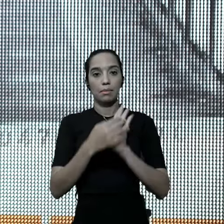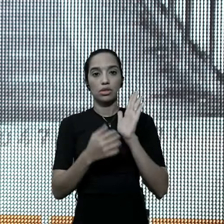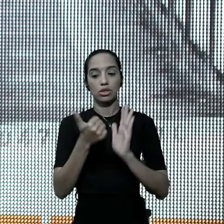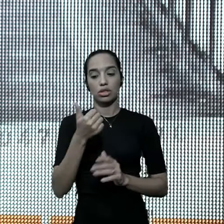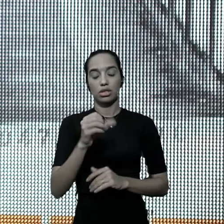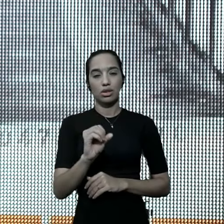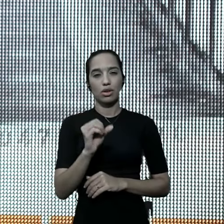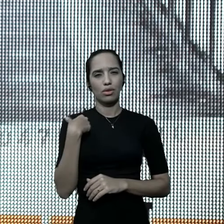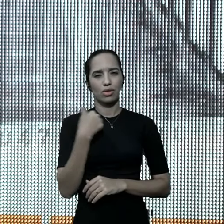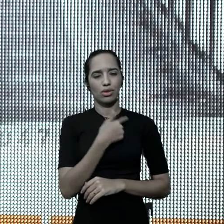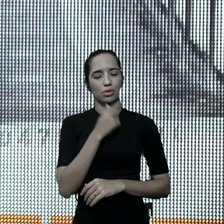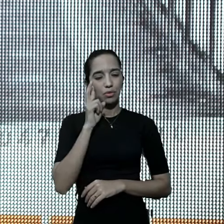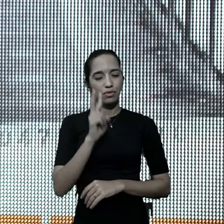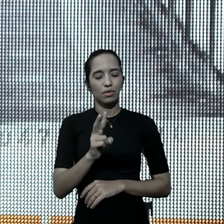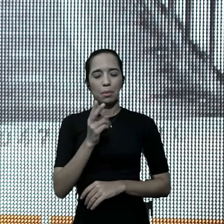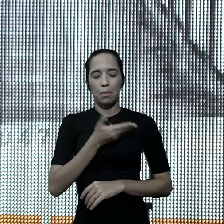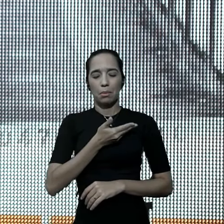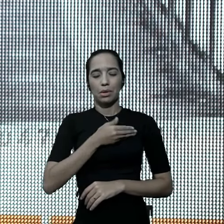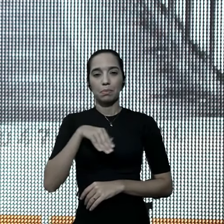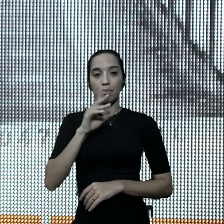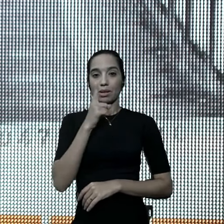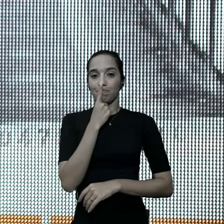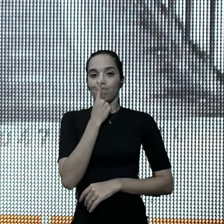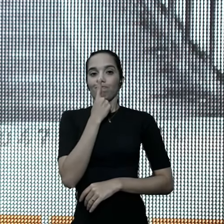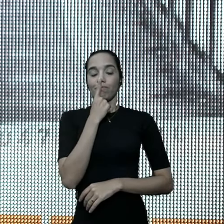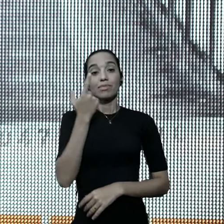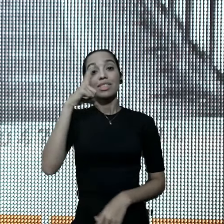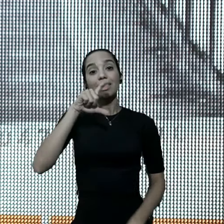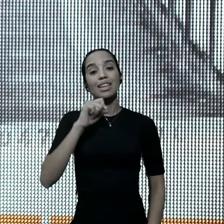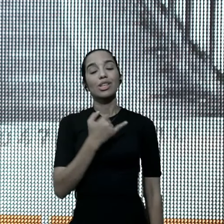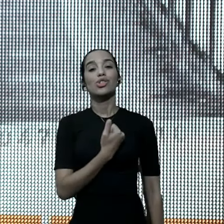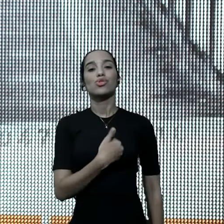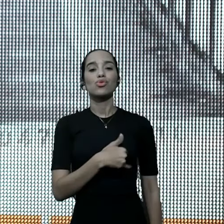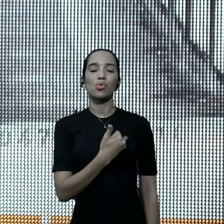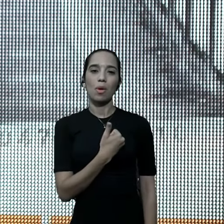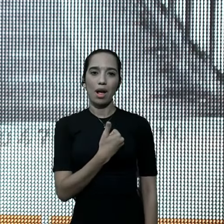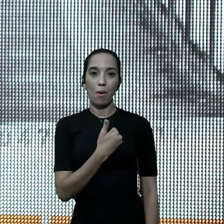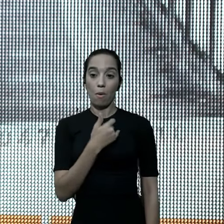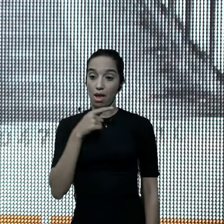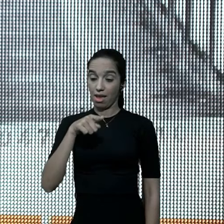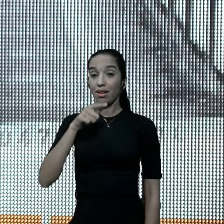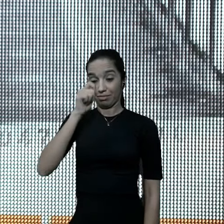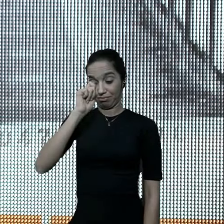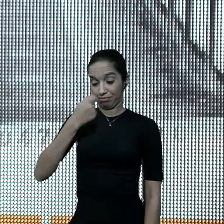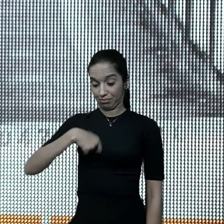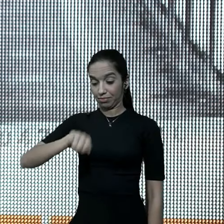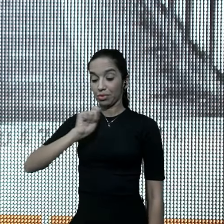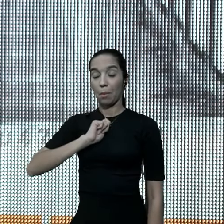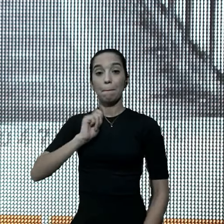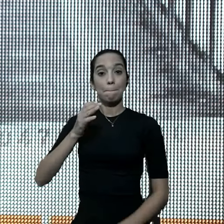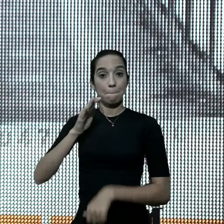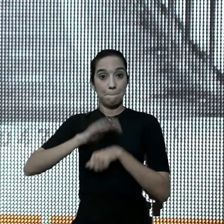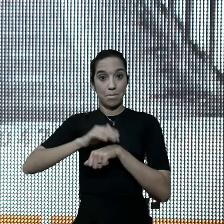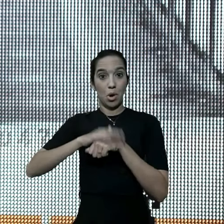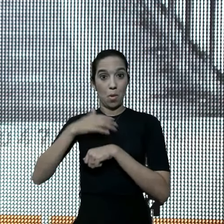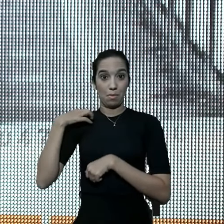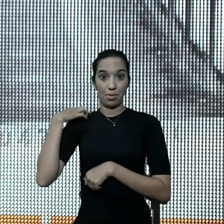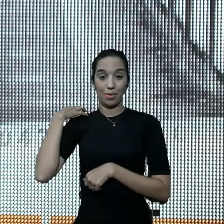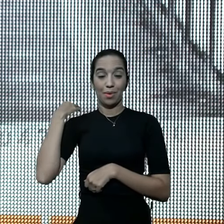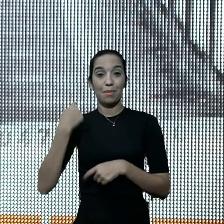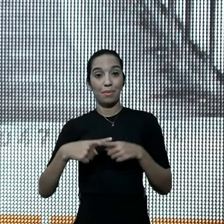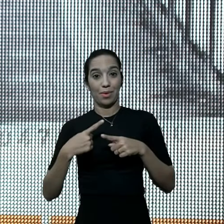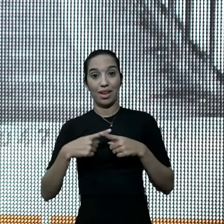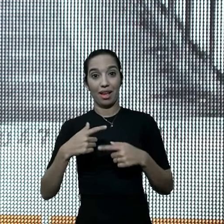amigo, ainda mais íntimo, e o seu nome, era João, chamado, ele mesmo, autoestima de João, era